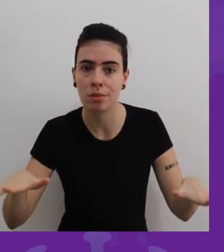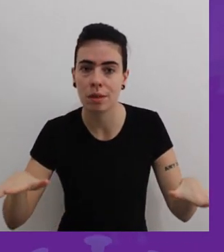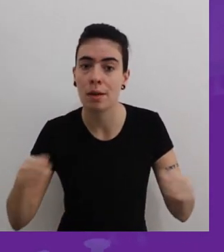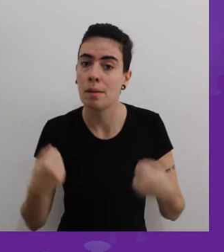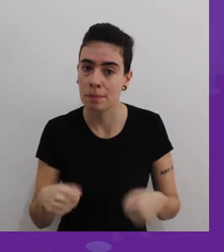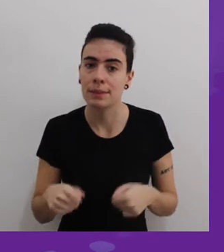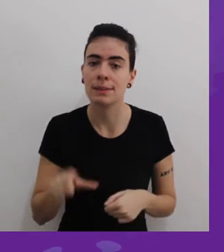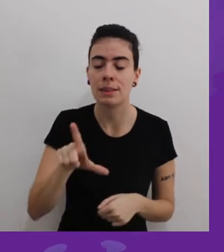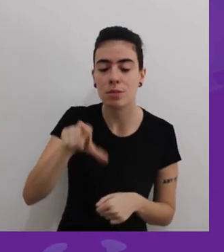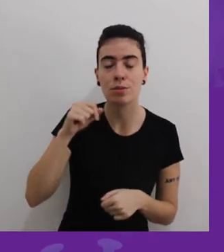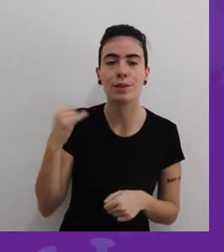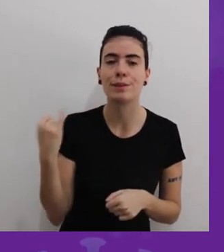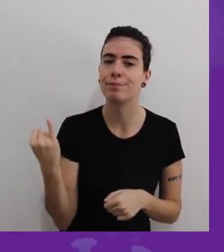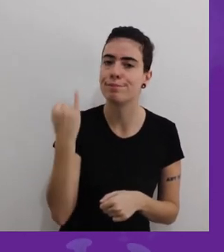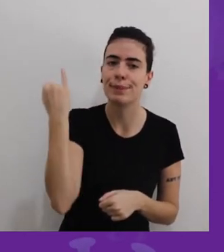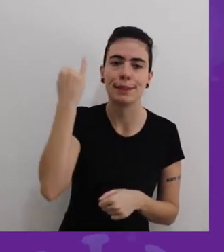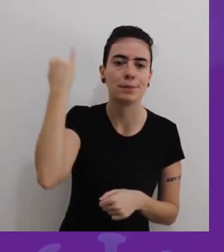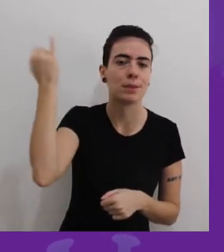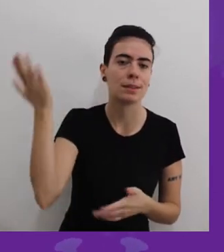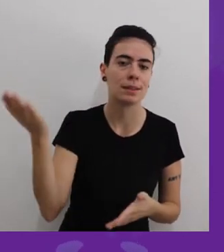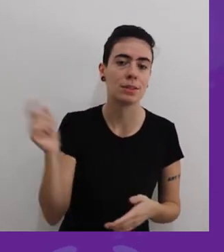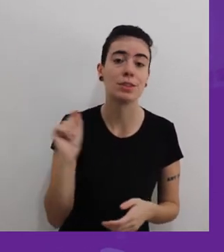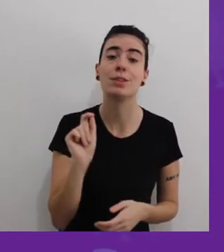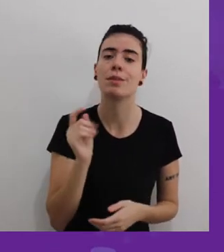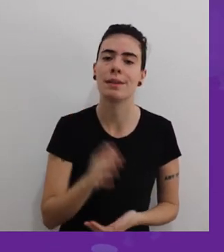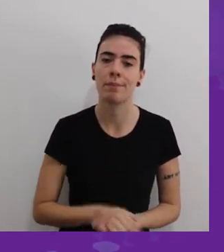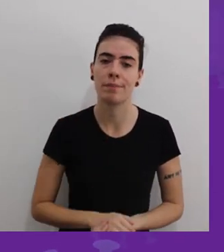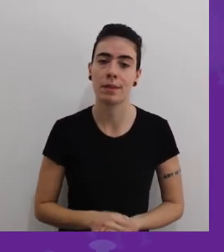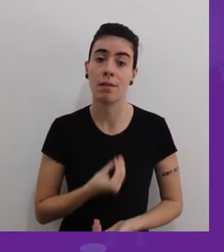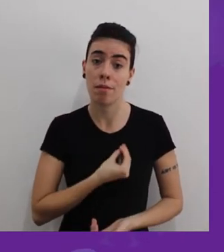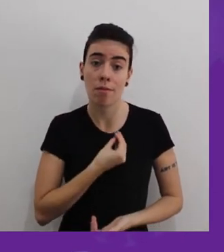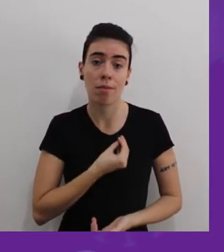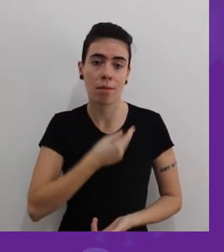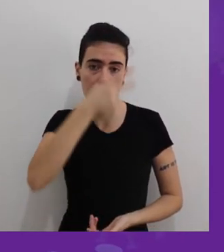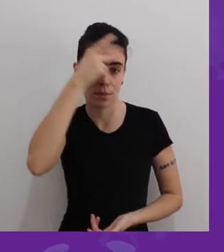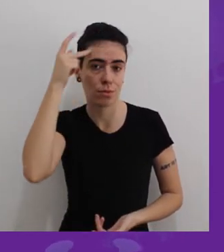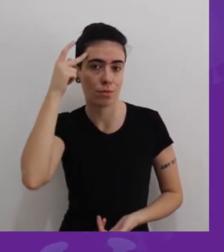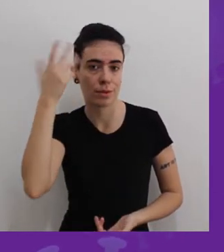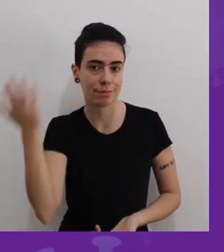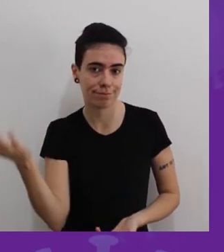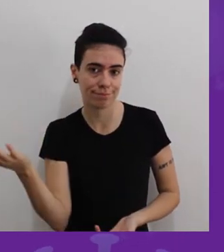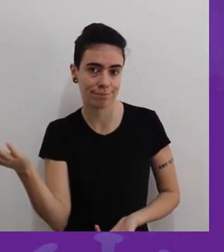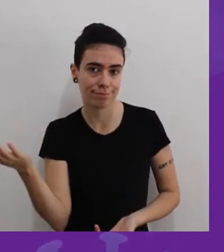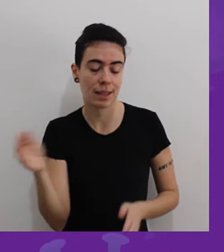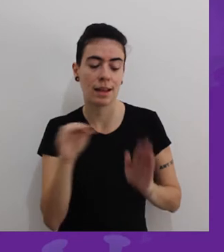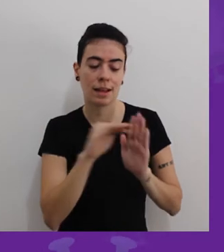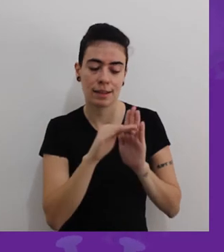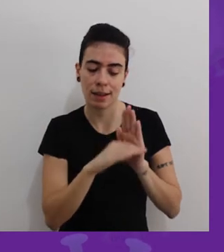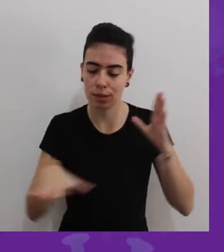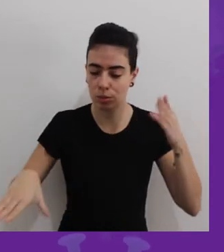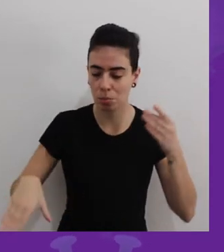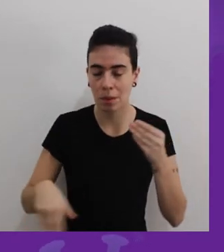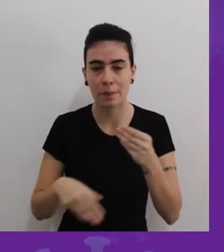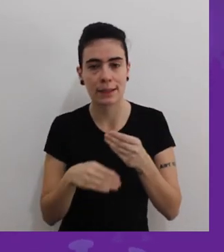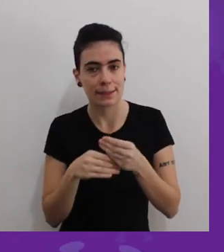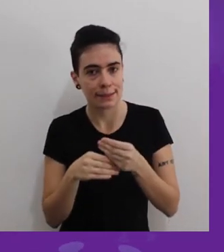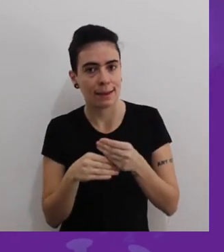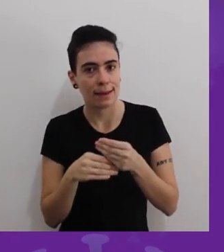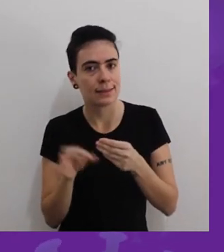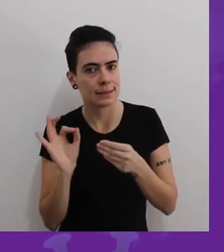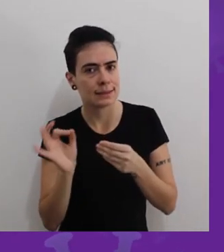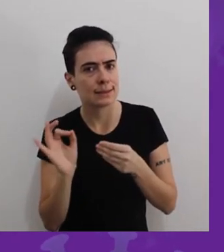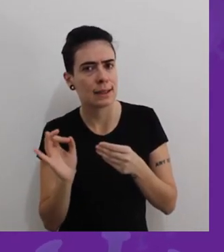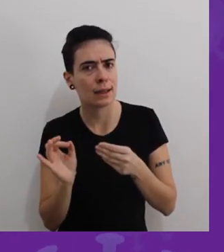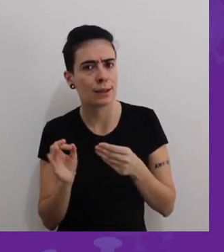aquilo que é mais importante, que é a vida das pessoas. Então, esse movimento faz sentido. Existe uma recomendação,